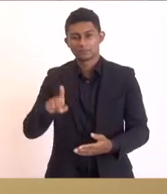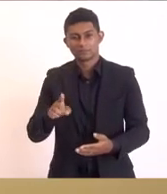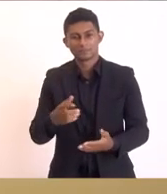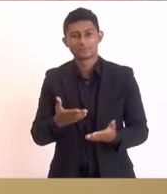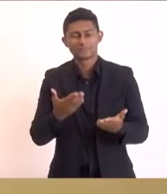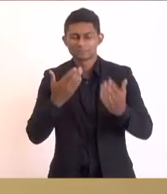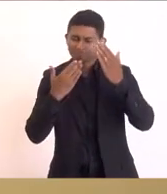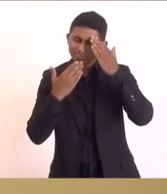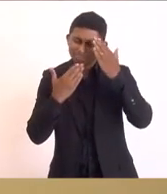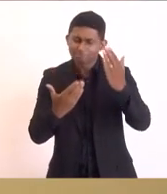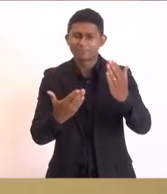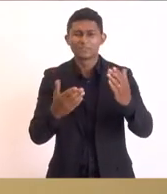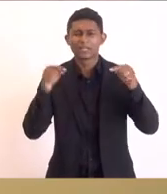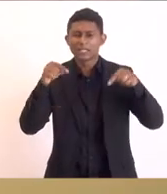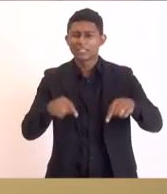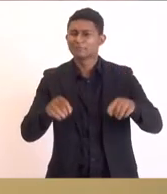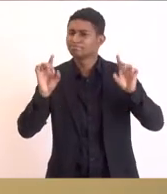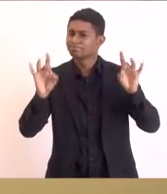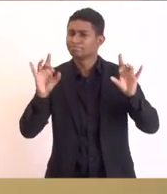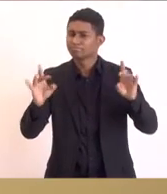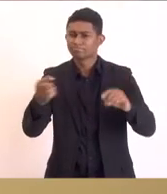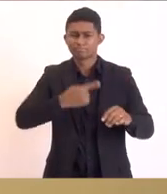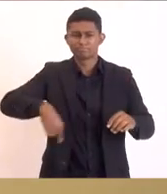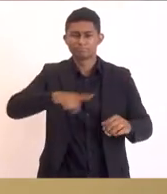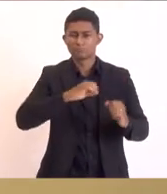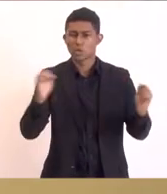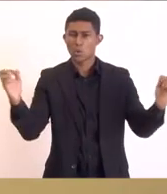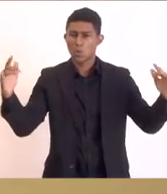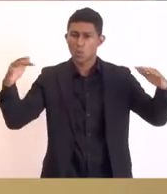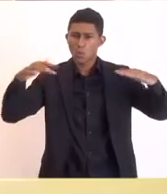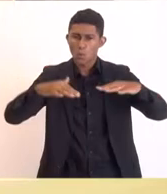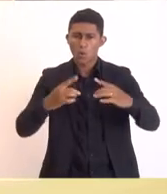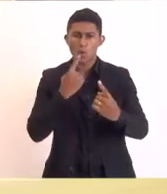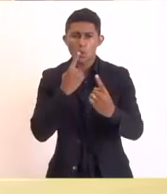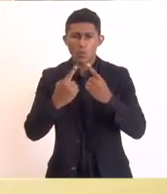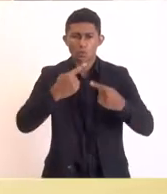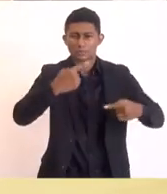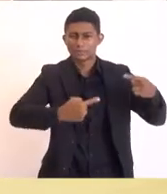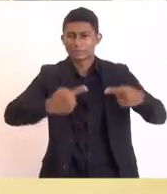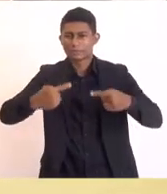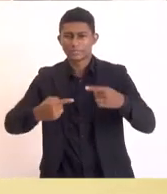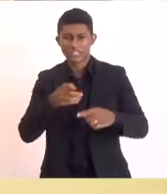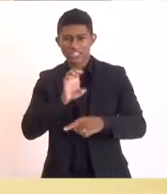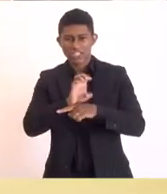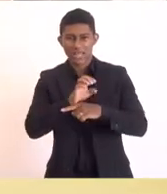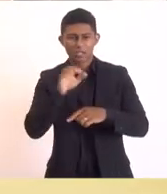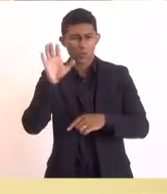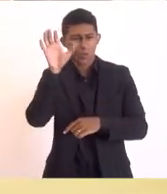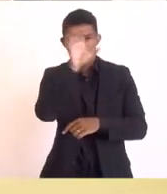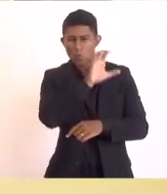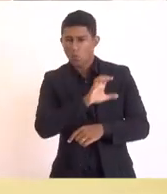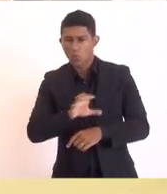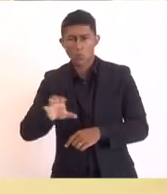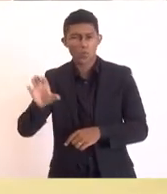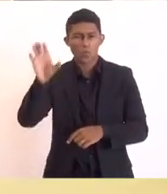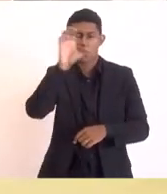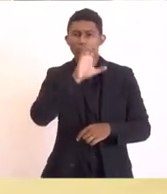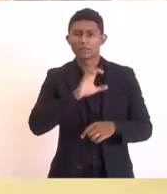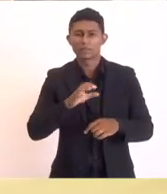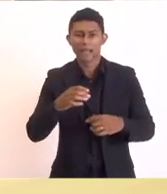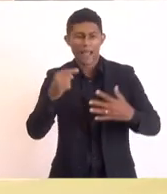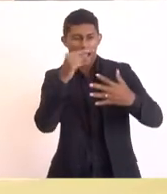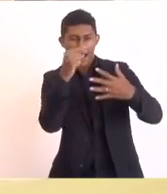esta rica oportunidade da gente estar discutindo o estado regionalmente levando em consideração as